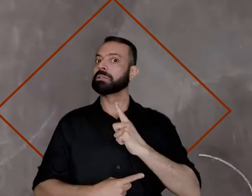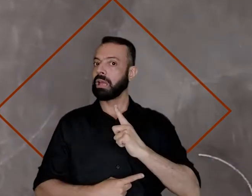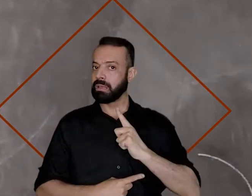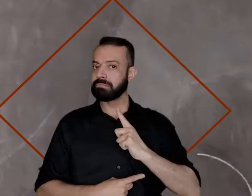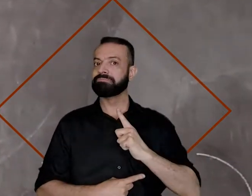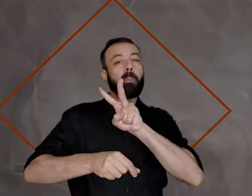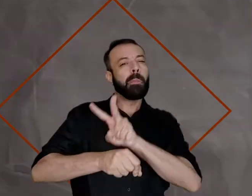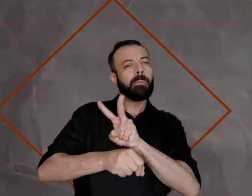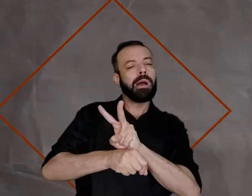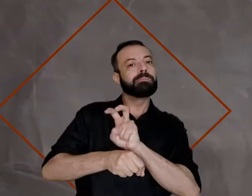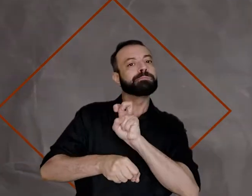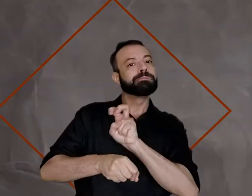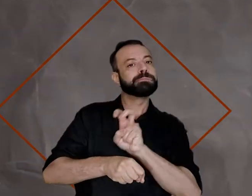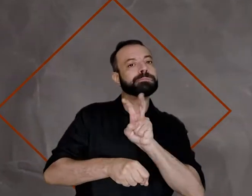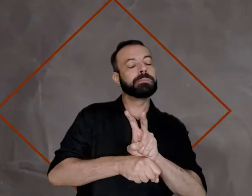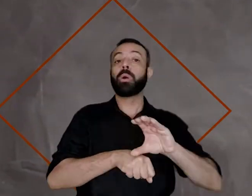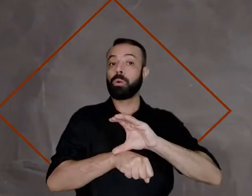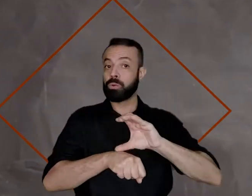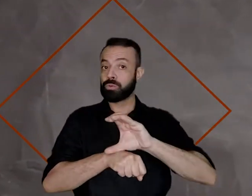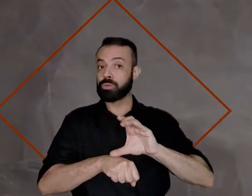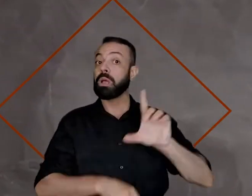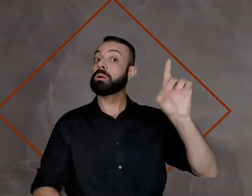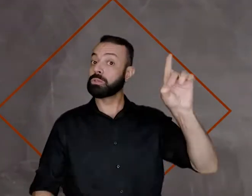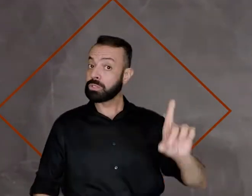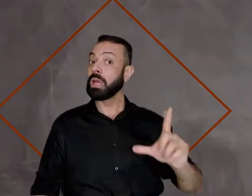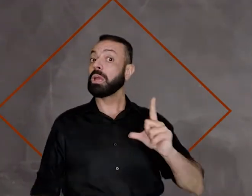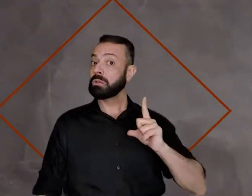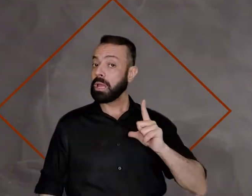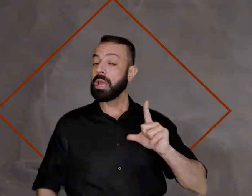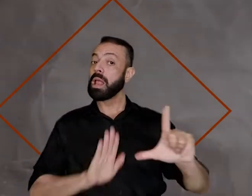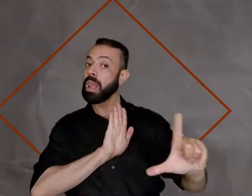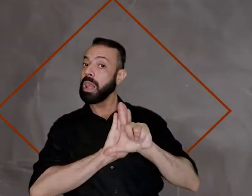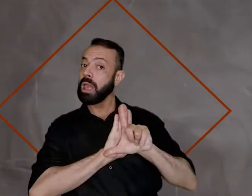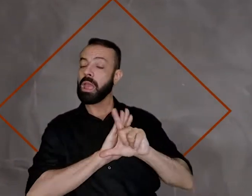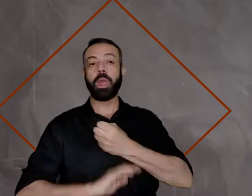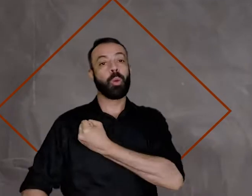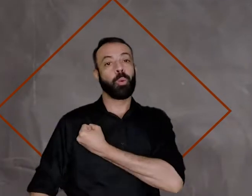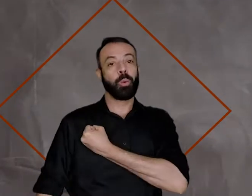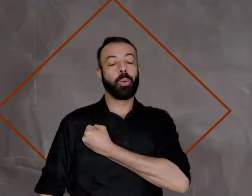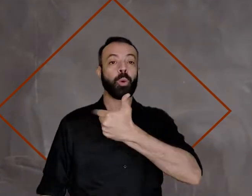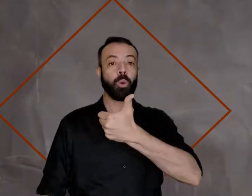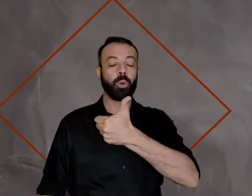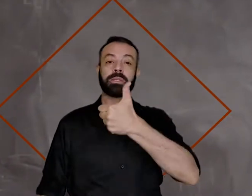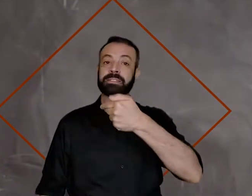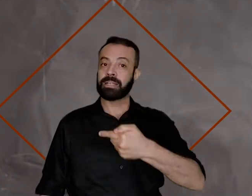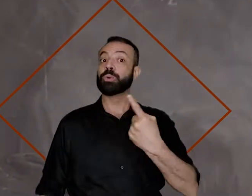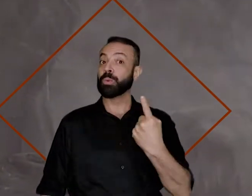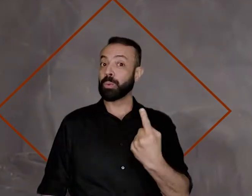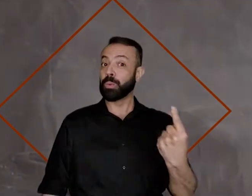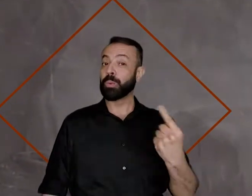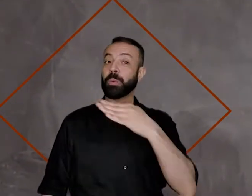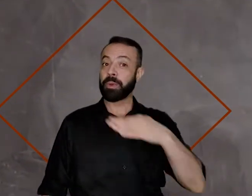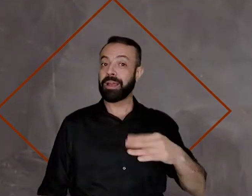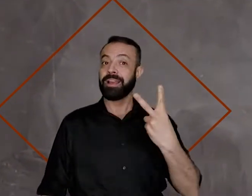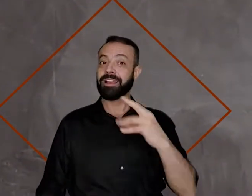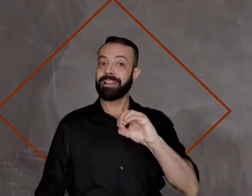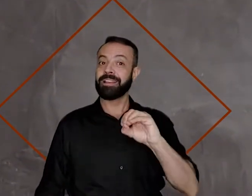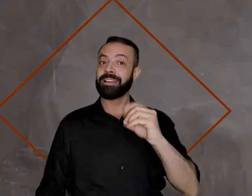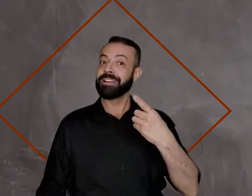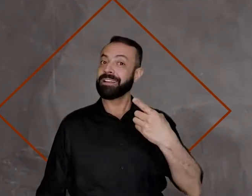sociedade. A reserva de vagas é um direito constitucional garantido pela Lei nº 12